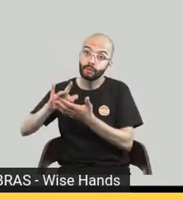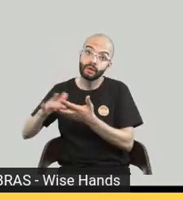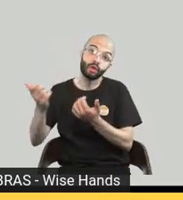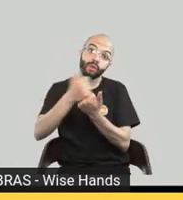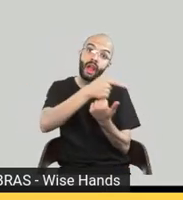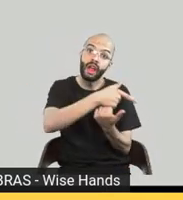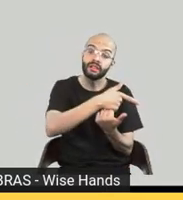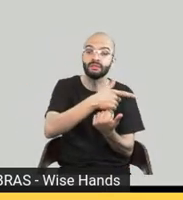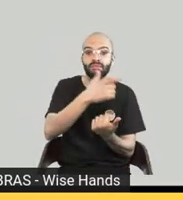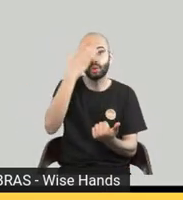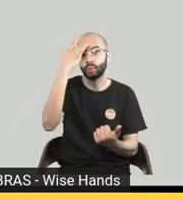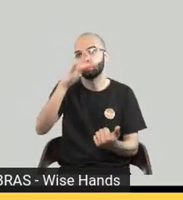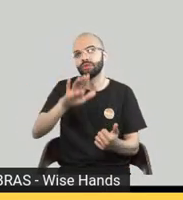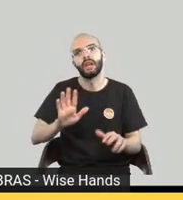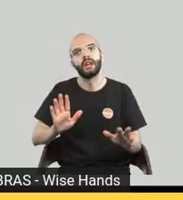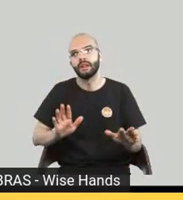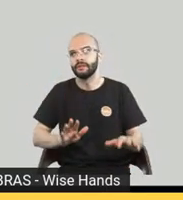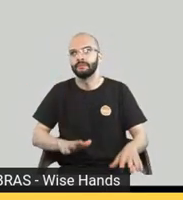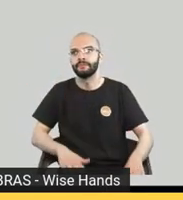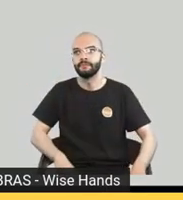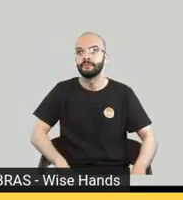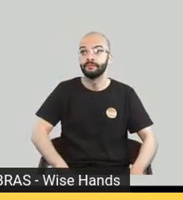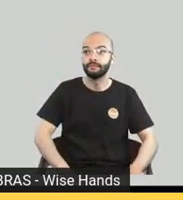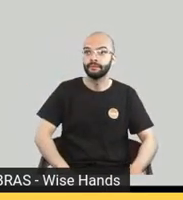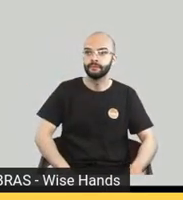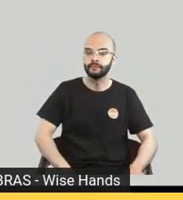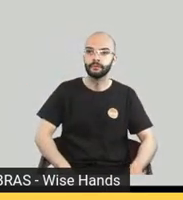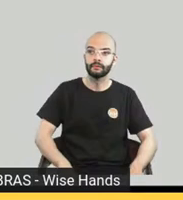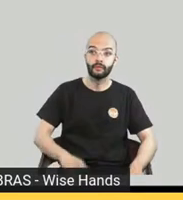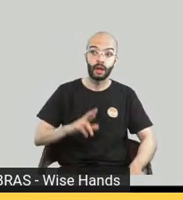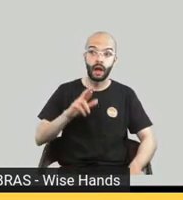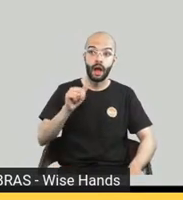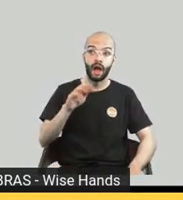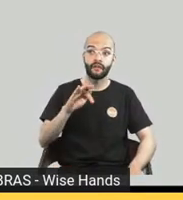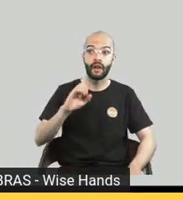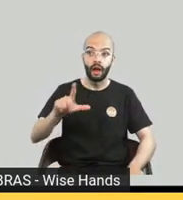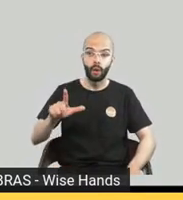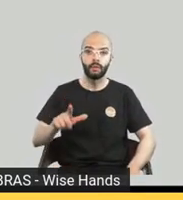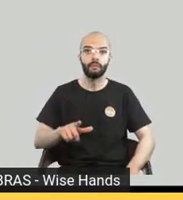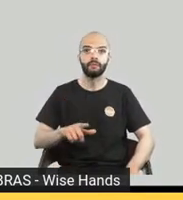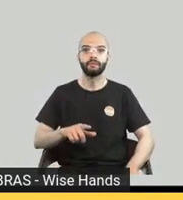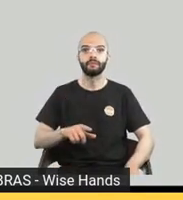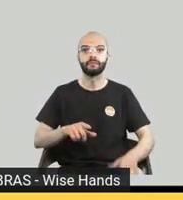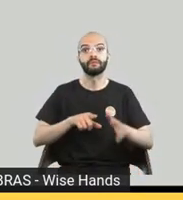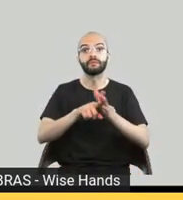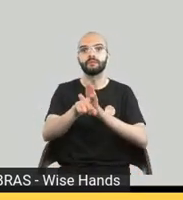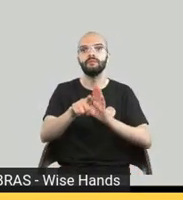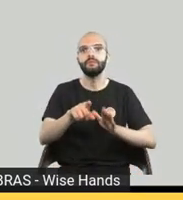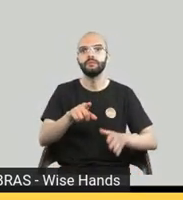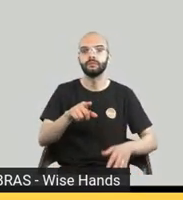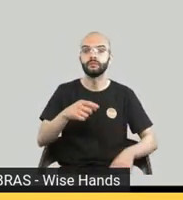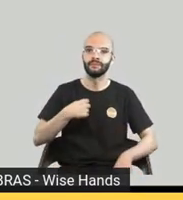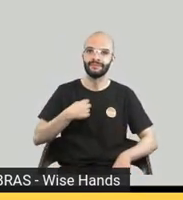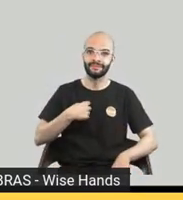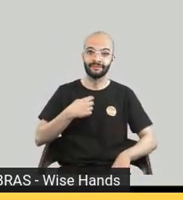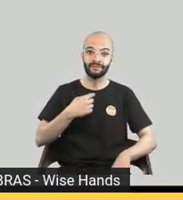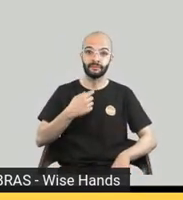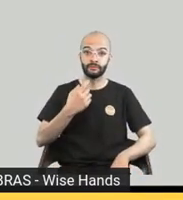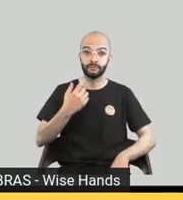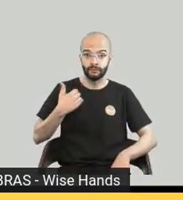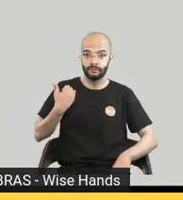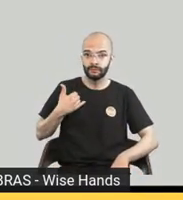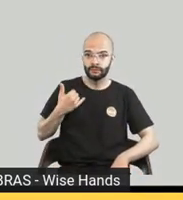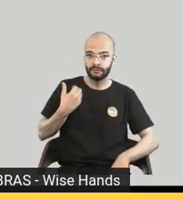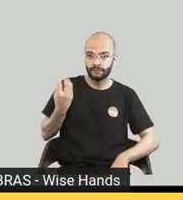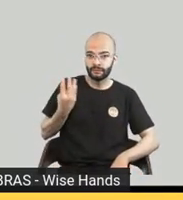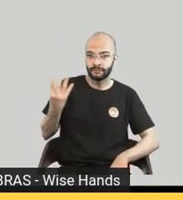posso fazer uma consideração que me surgiu eu vejo muito isso como eu sou uma pessoa de 44 anos um